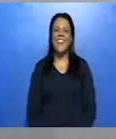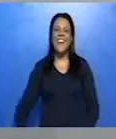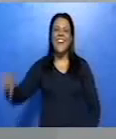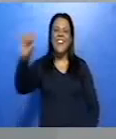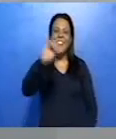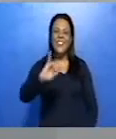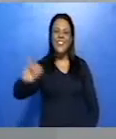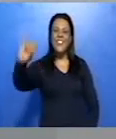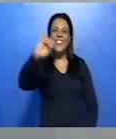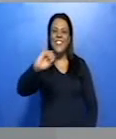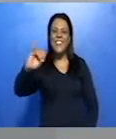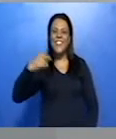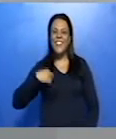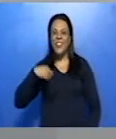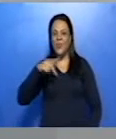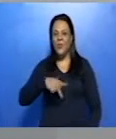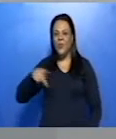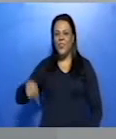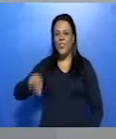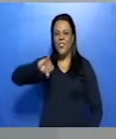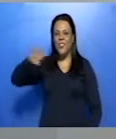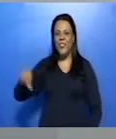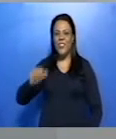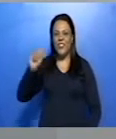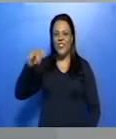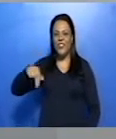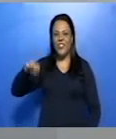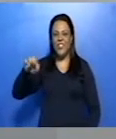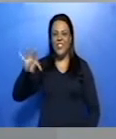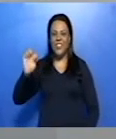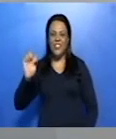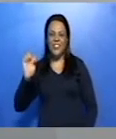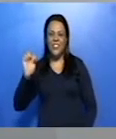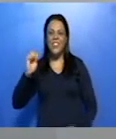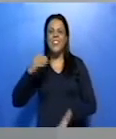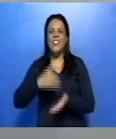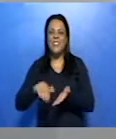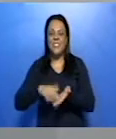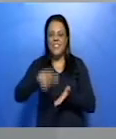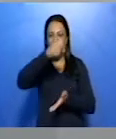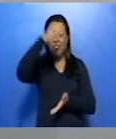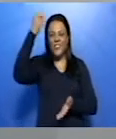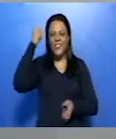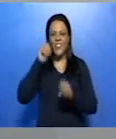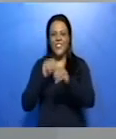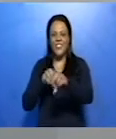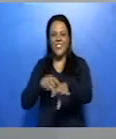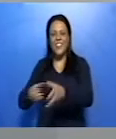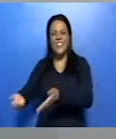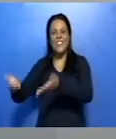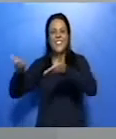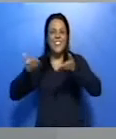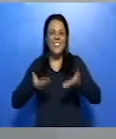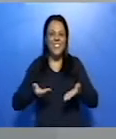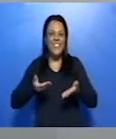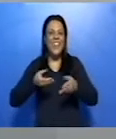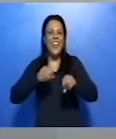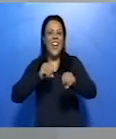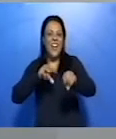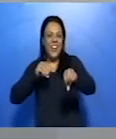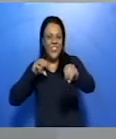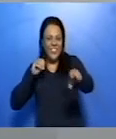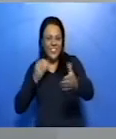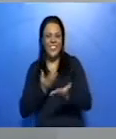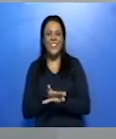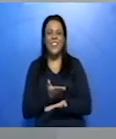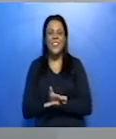Olá, sou a professora Janete da Rede Municipal de Educação. Sejam bem-vindos para mais uma videoaula. E aí,